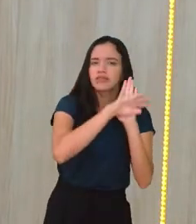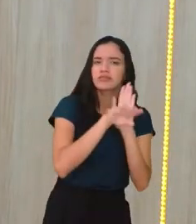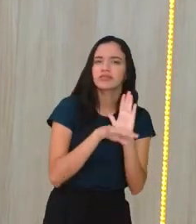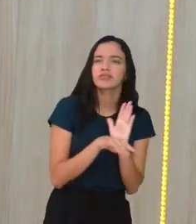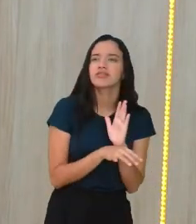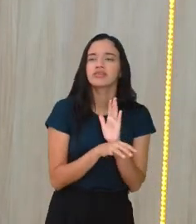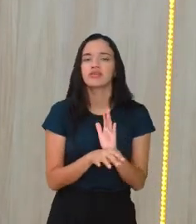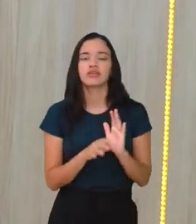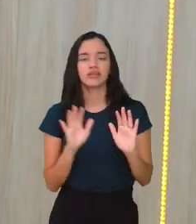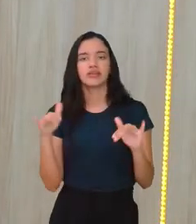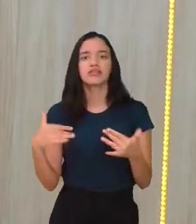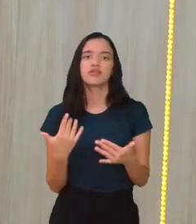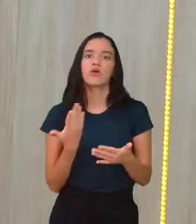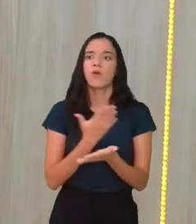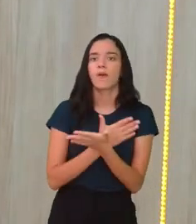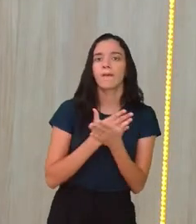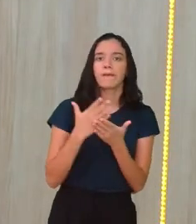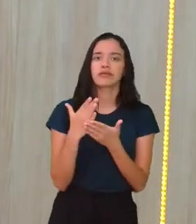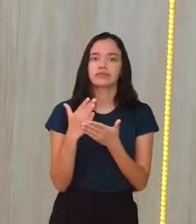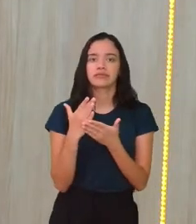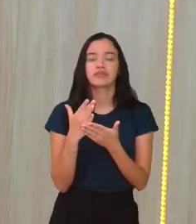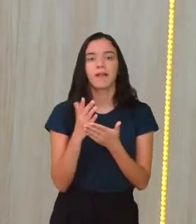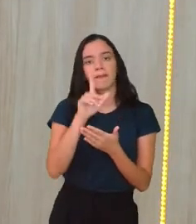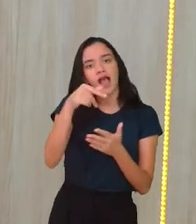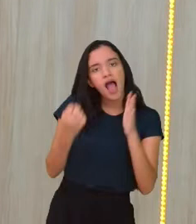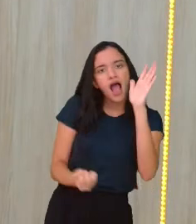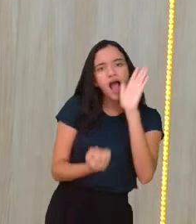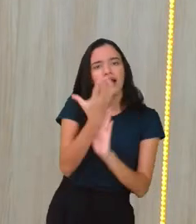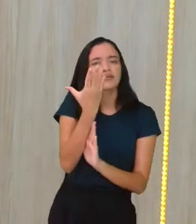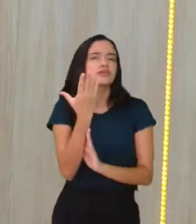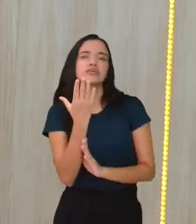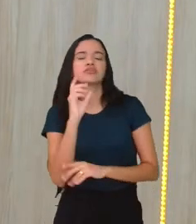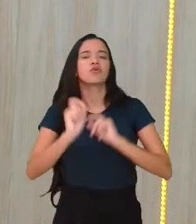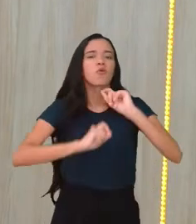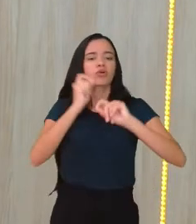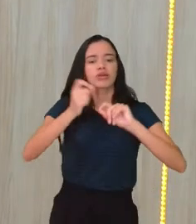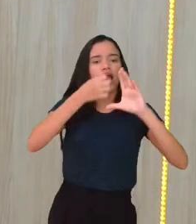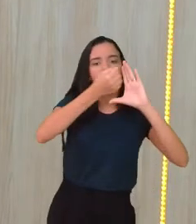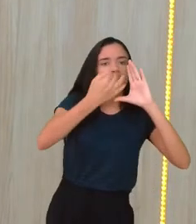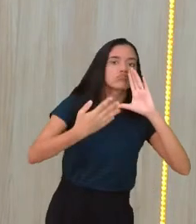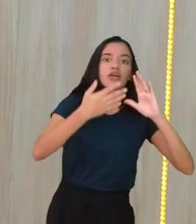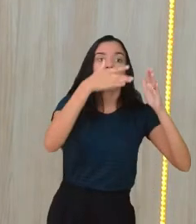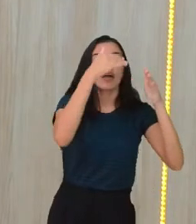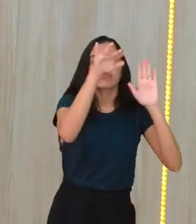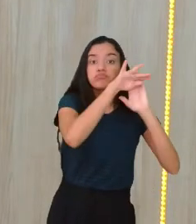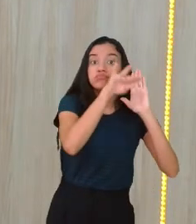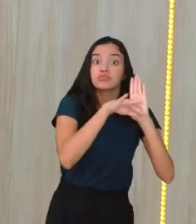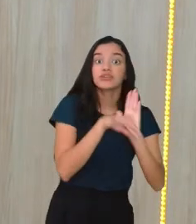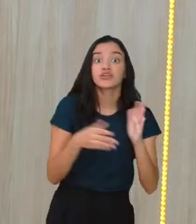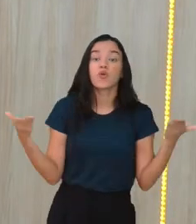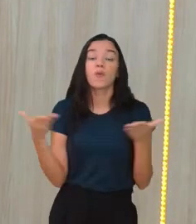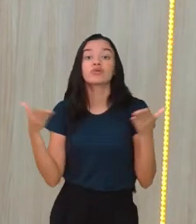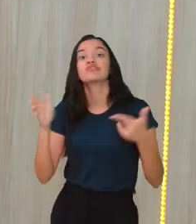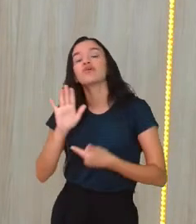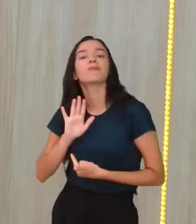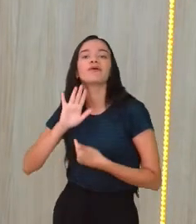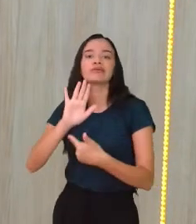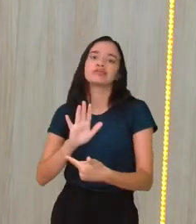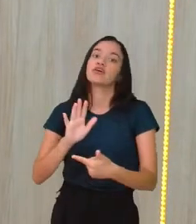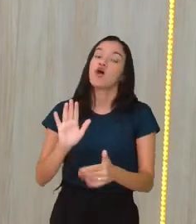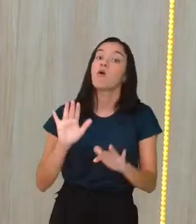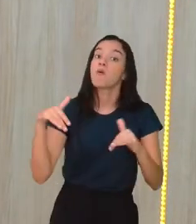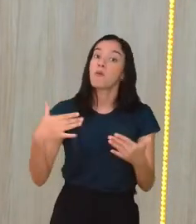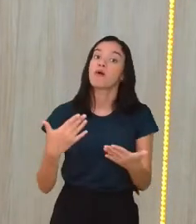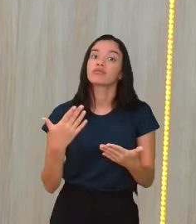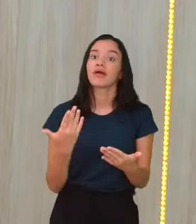né? E aí, eles começam a criar essas classificações que hoje eu vou mostrar para vocês quais